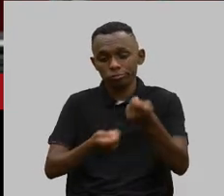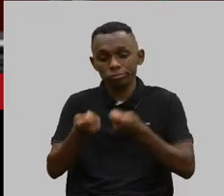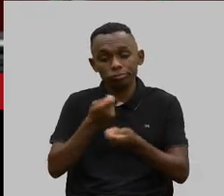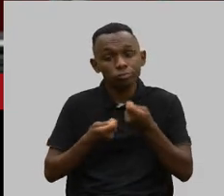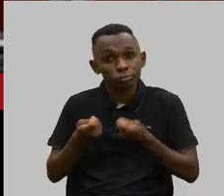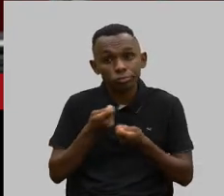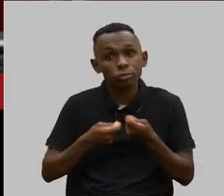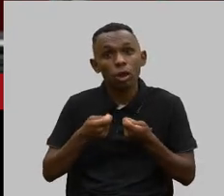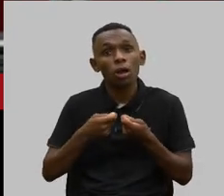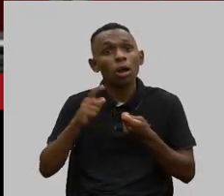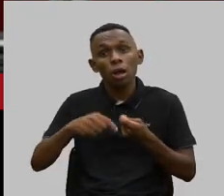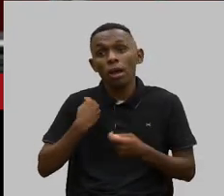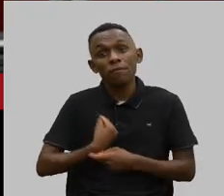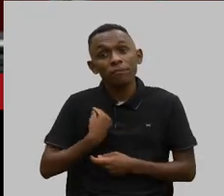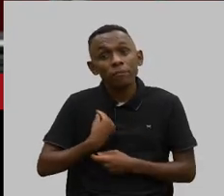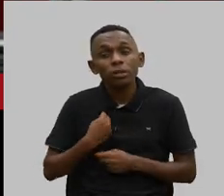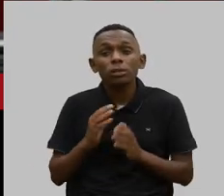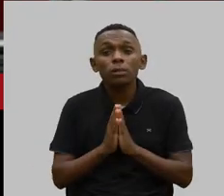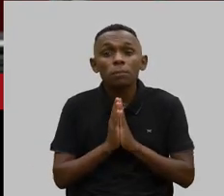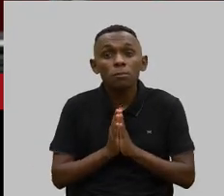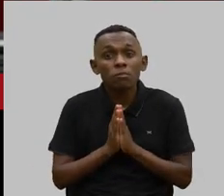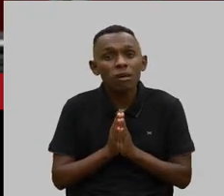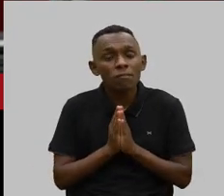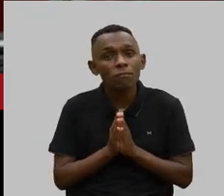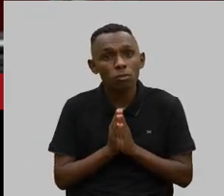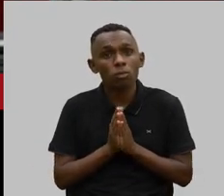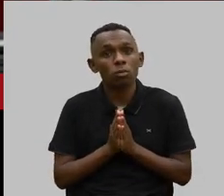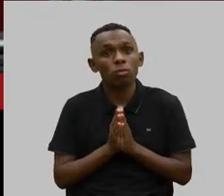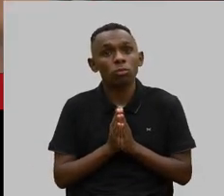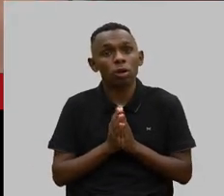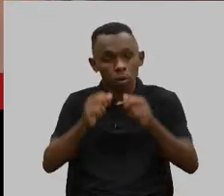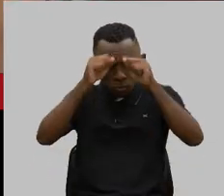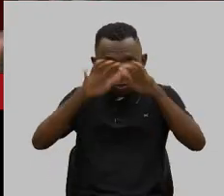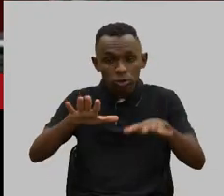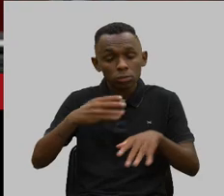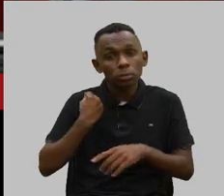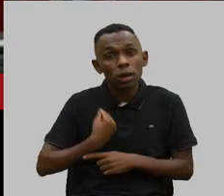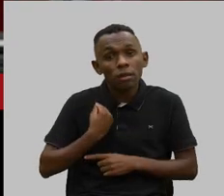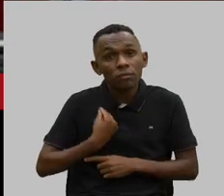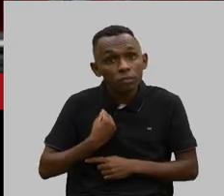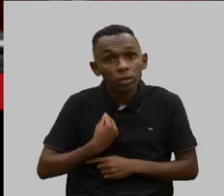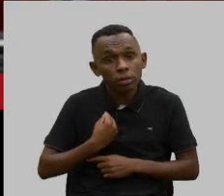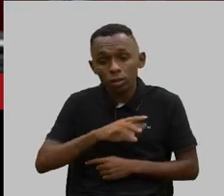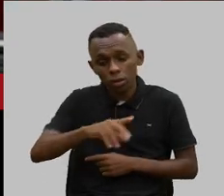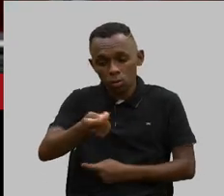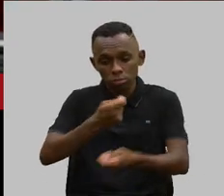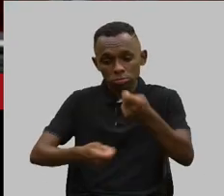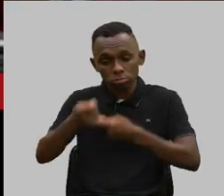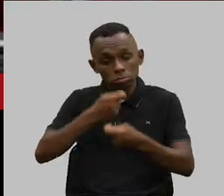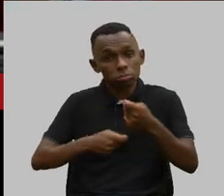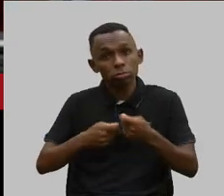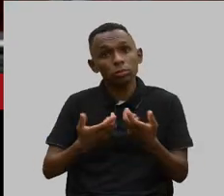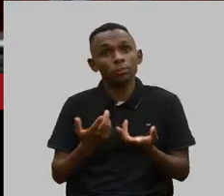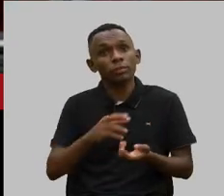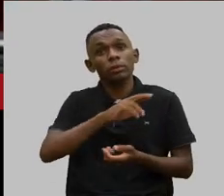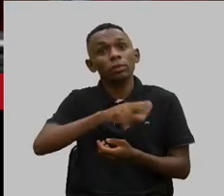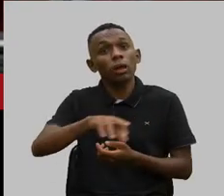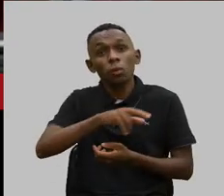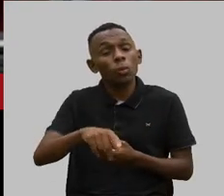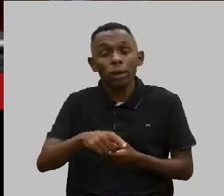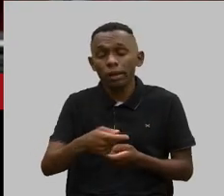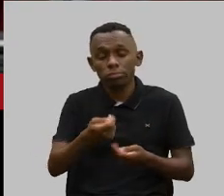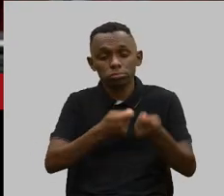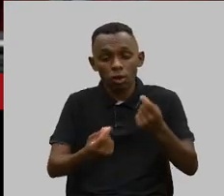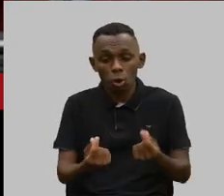existência. Por favor, que isso chegue aos grandes planos de saúde. Não é mercado,